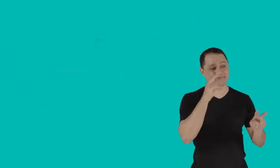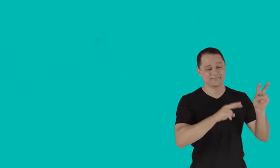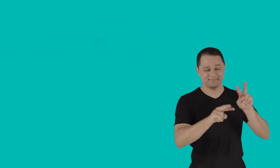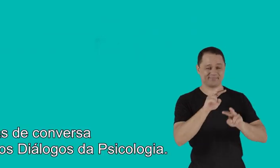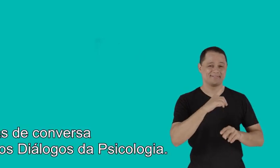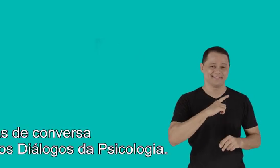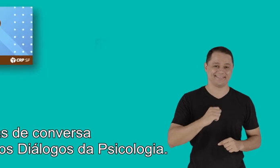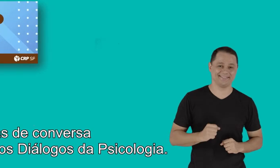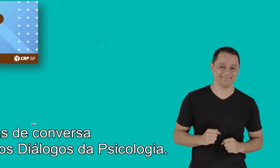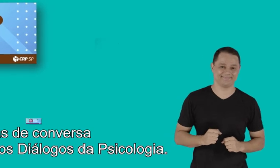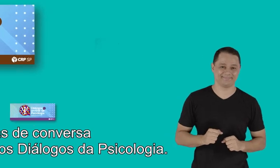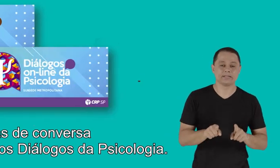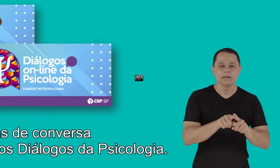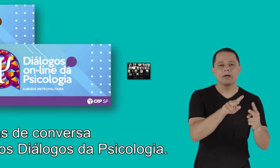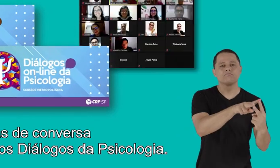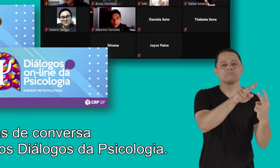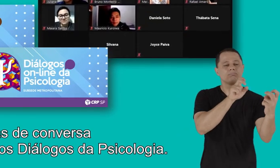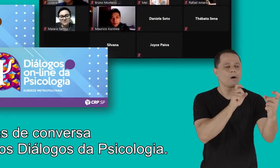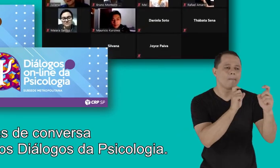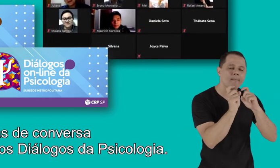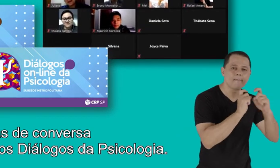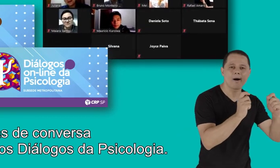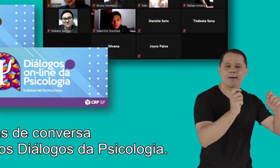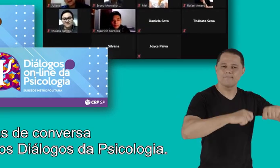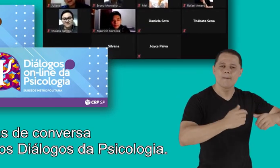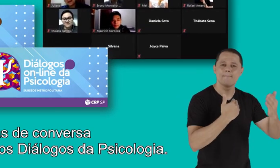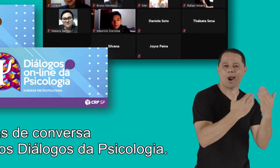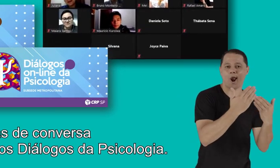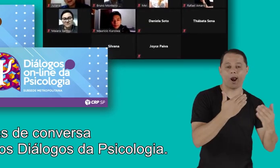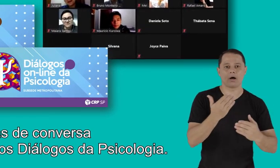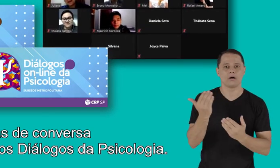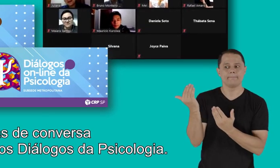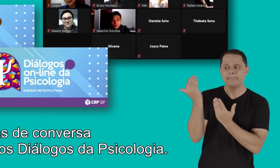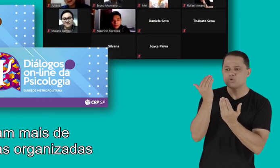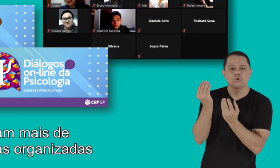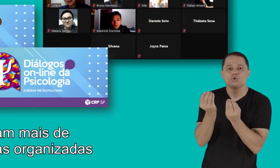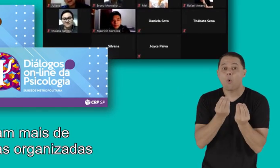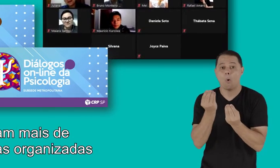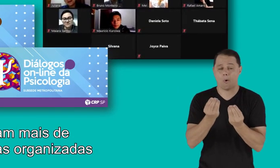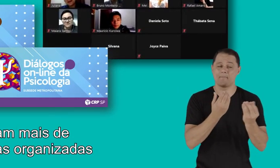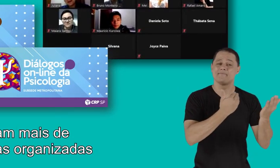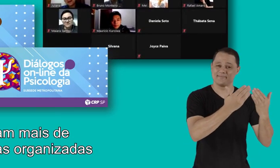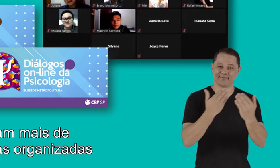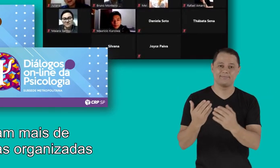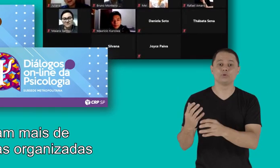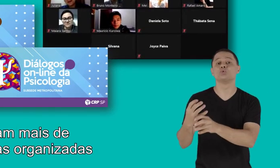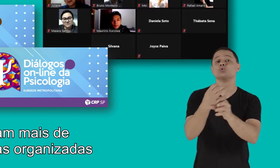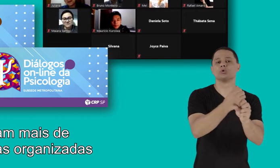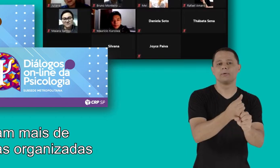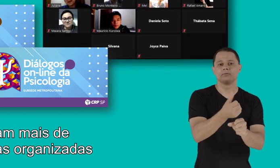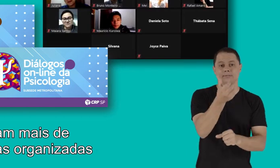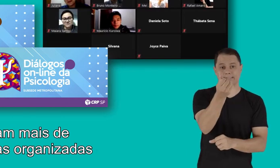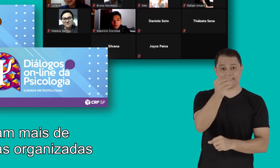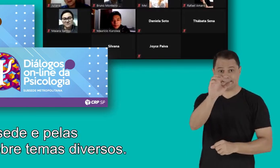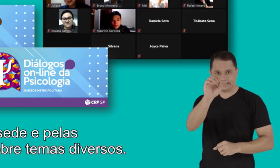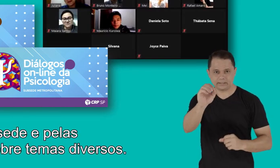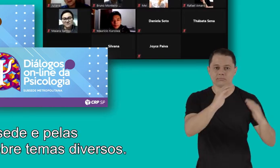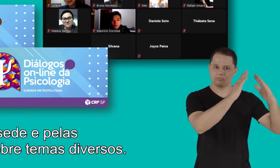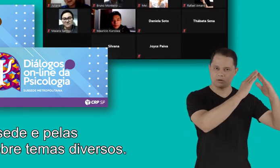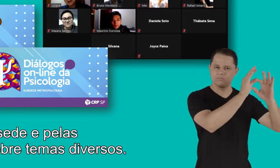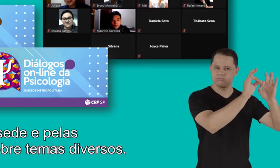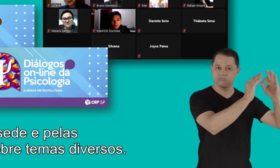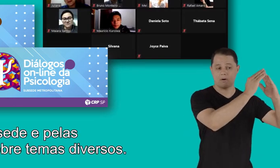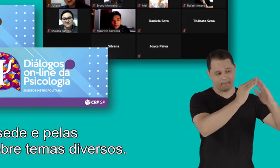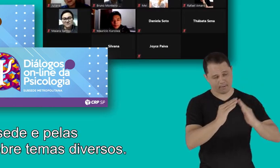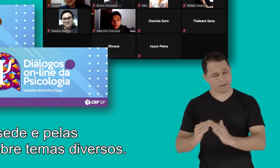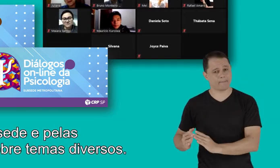As rodas de conversa online permitiram os diálogos da psicologia. Foram mais de 60 rodas organizadas pela sede